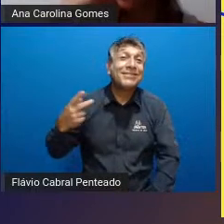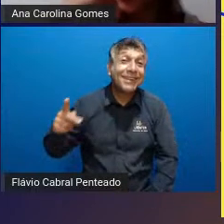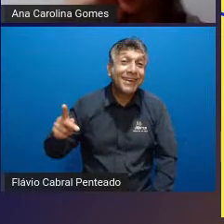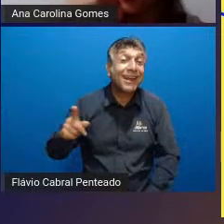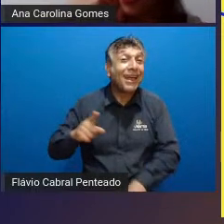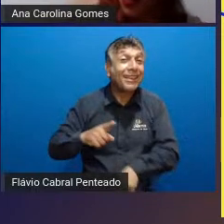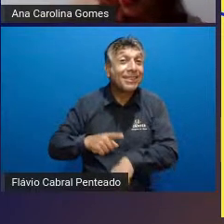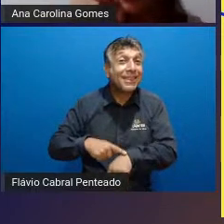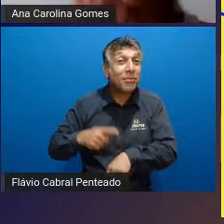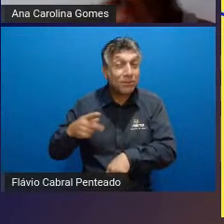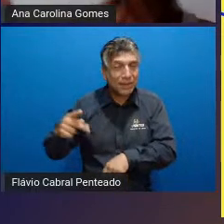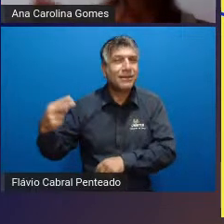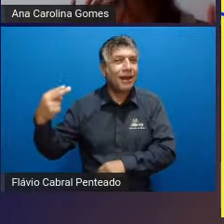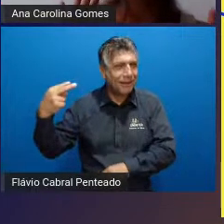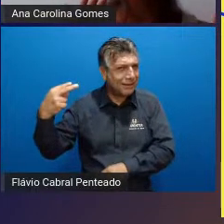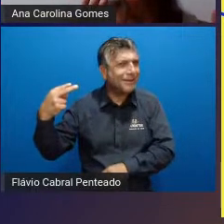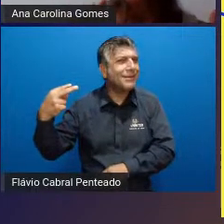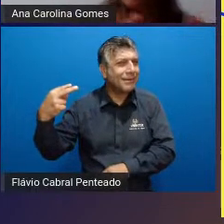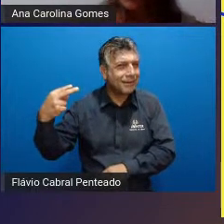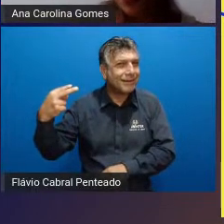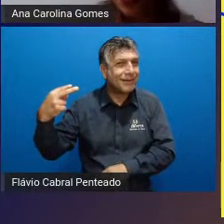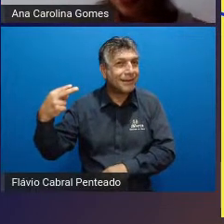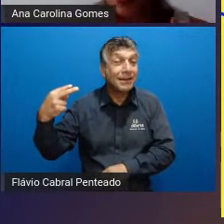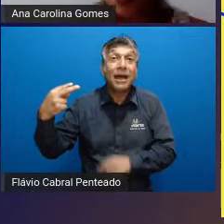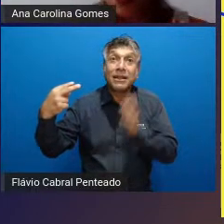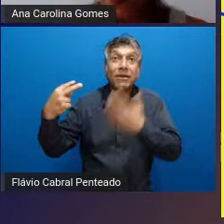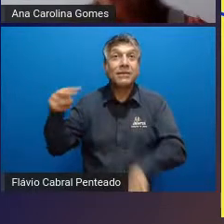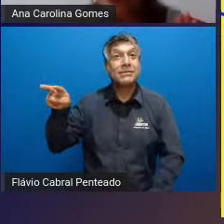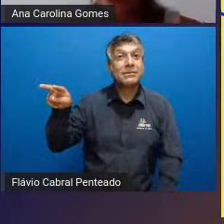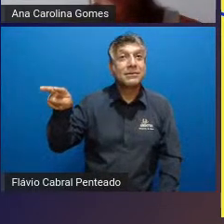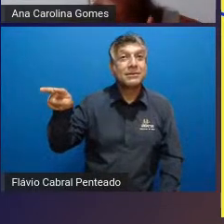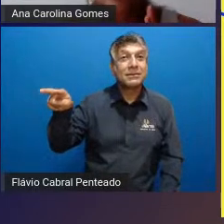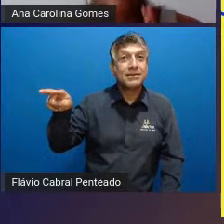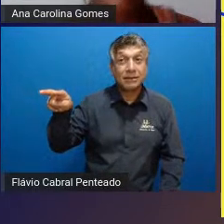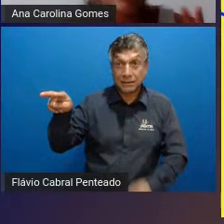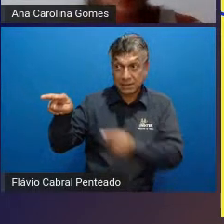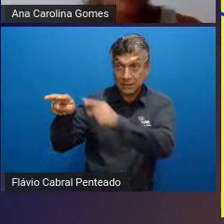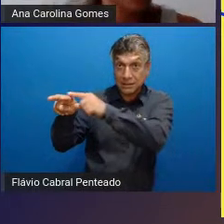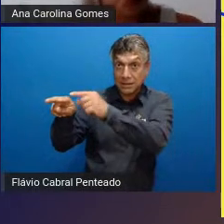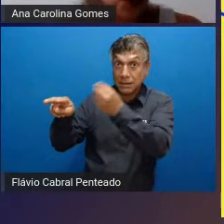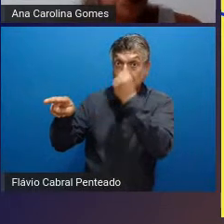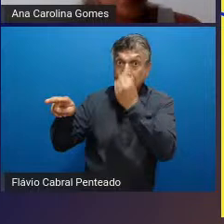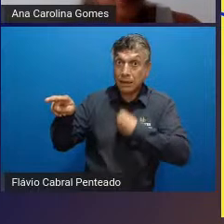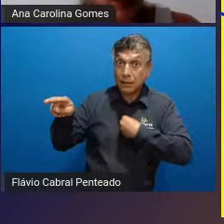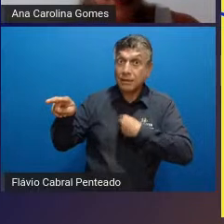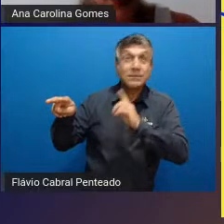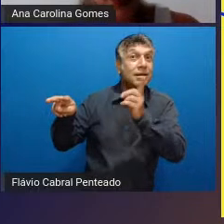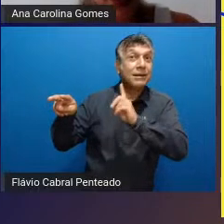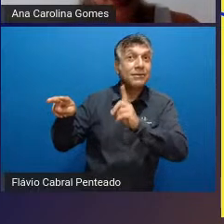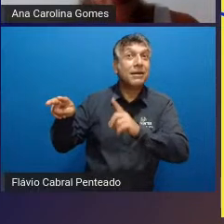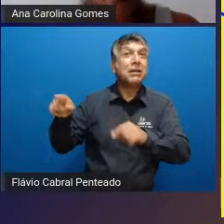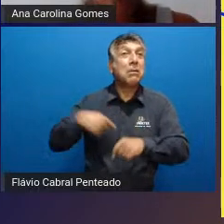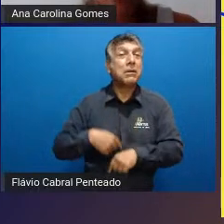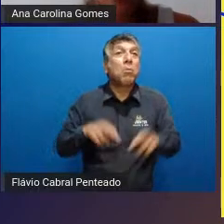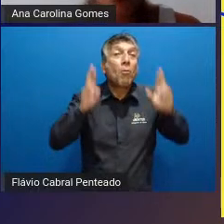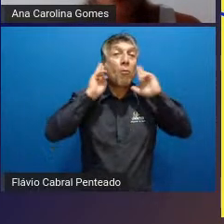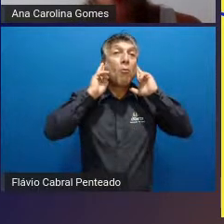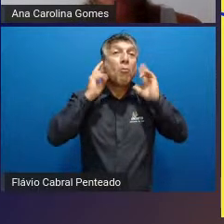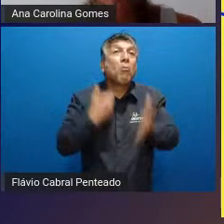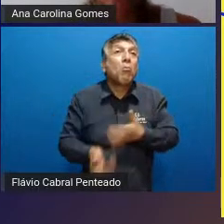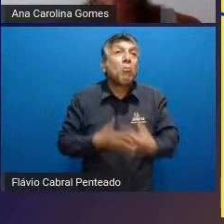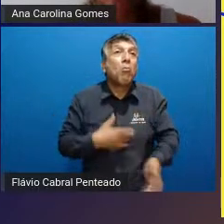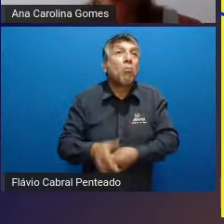discutando eles estão prestando atenção mesmo que eles estejam de costas pra você é a maneira deles eles se fazem de surdos às vezes tem uns